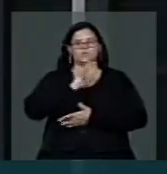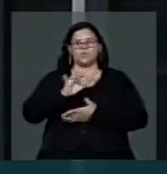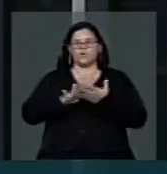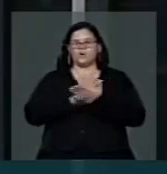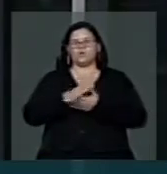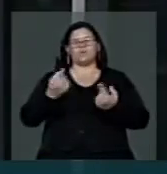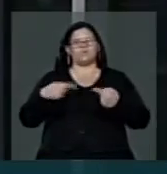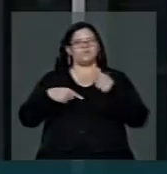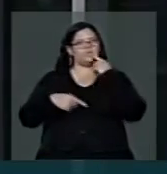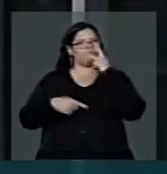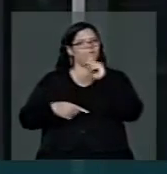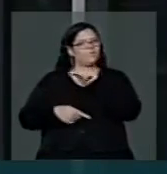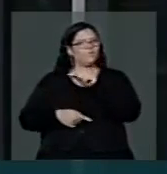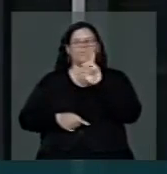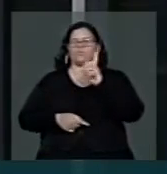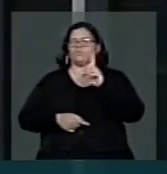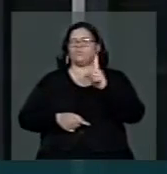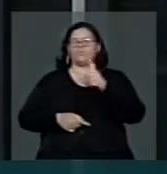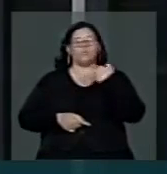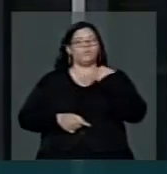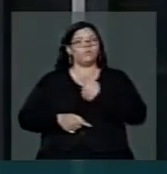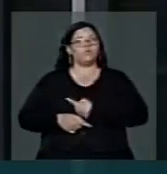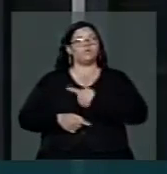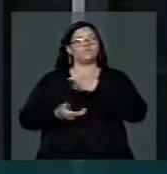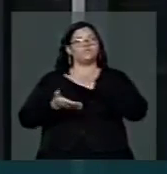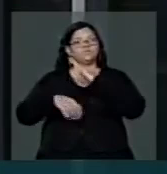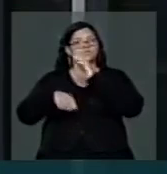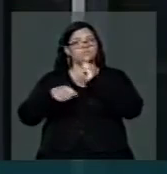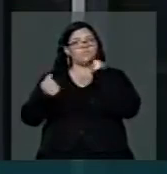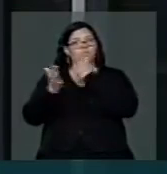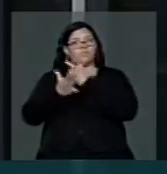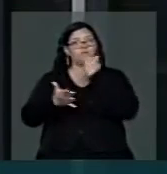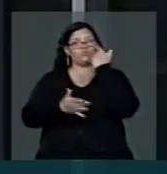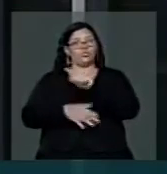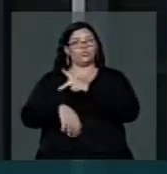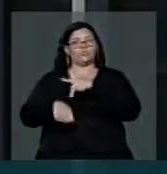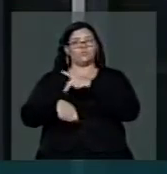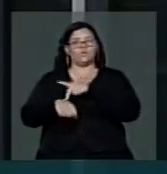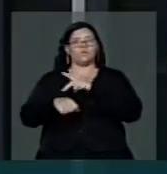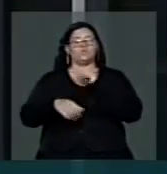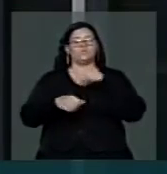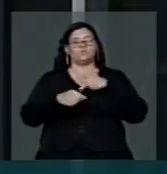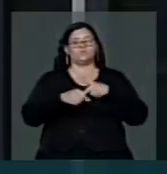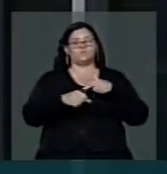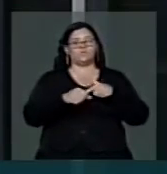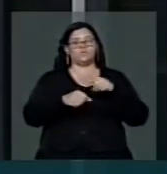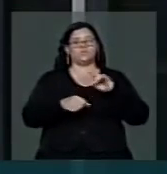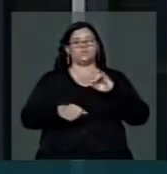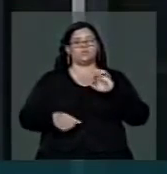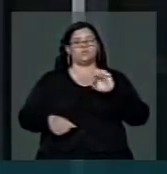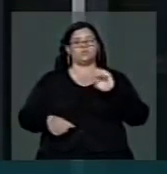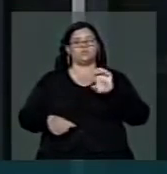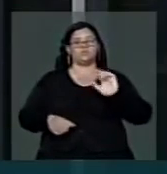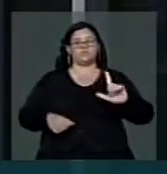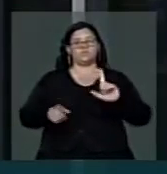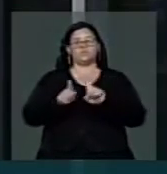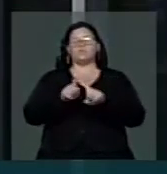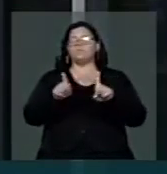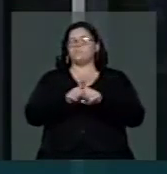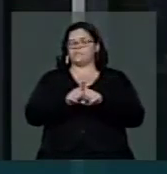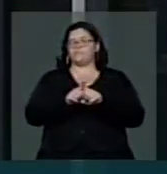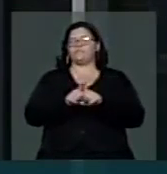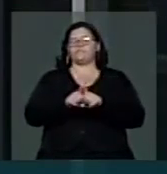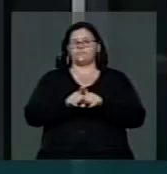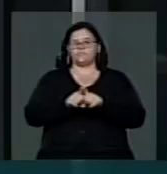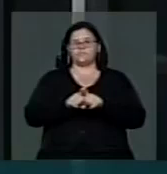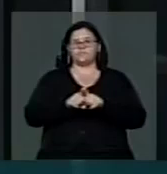contrário, nós estamos importando gasolina, importando diesel, muito mais do que merecíamos estar importando.